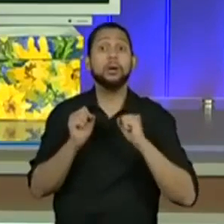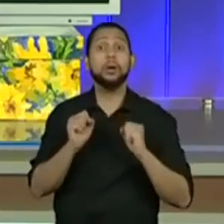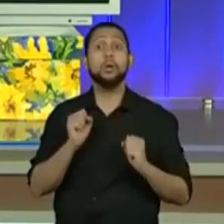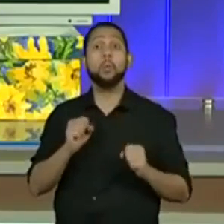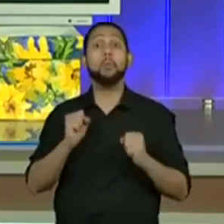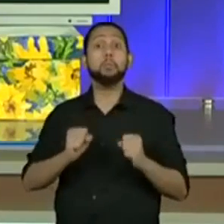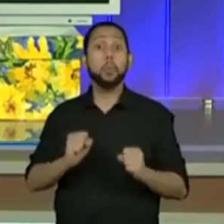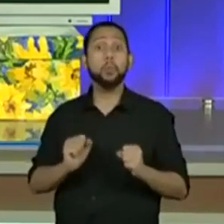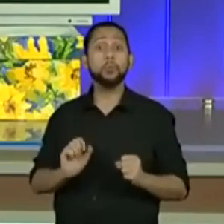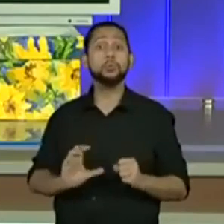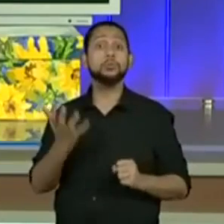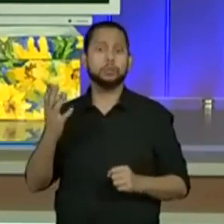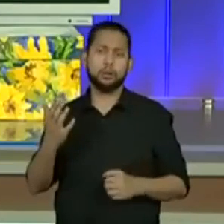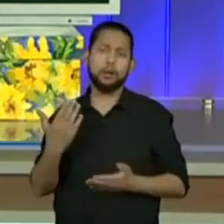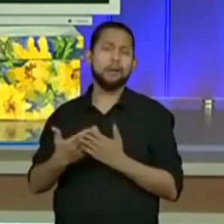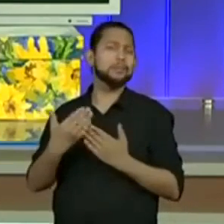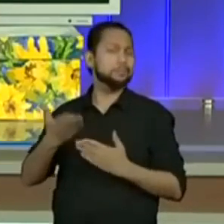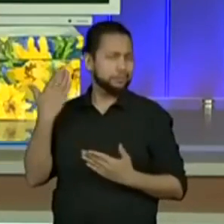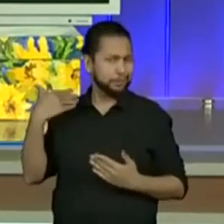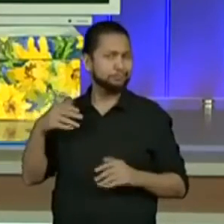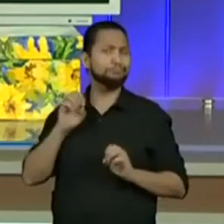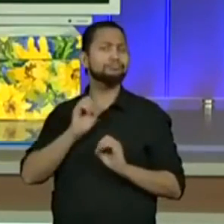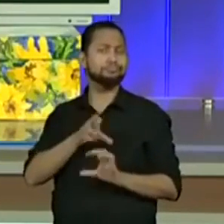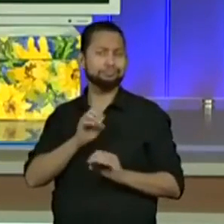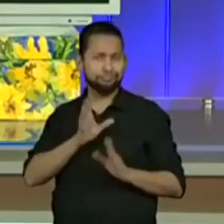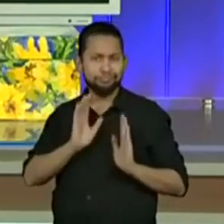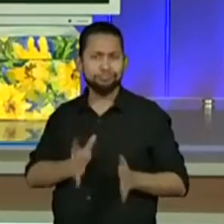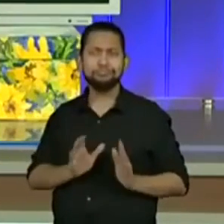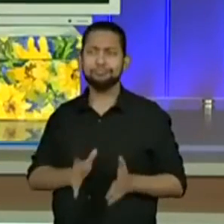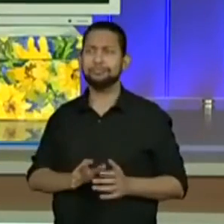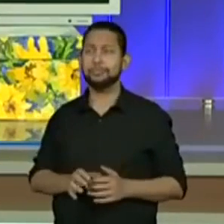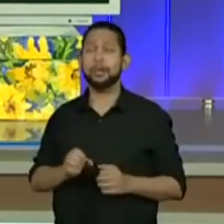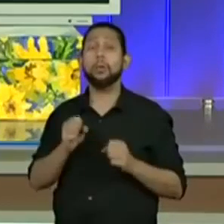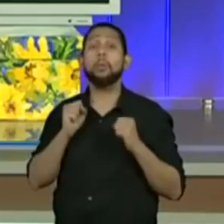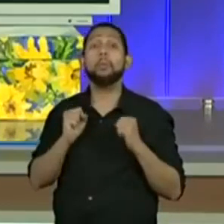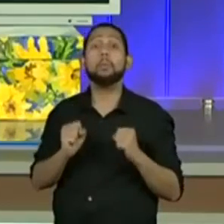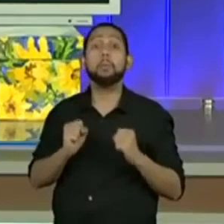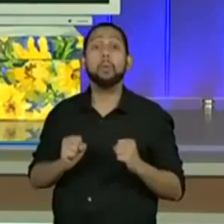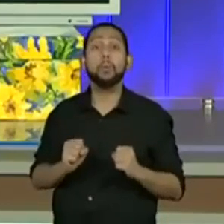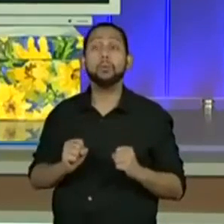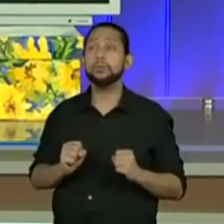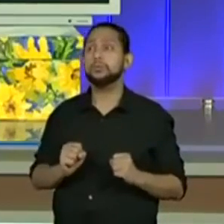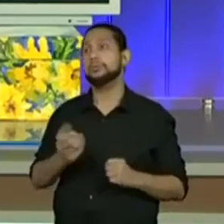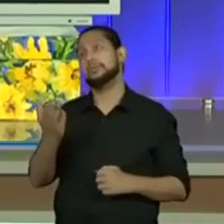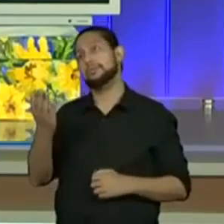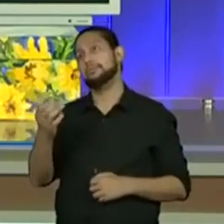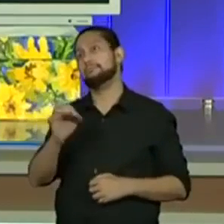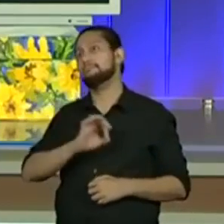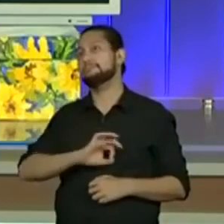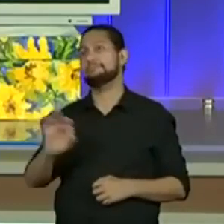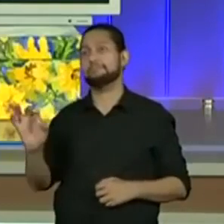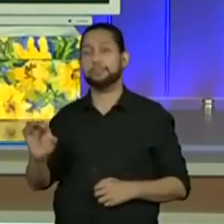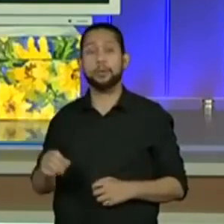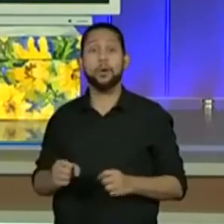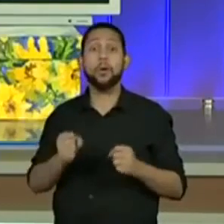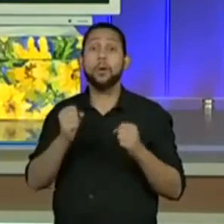palavrinha meio diferente que a gente falou na primeira aula. E aí? Possibilidades. Professora Débora Matô.